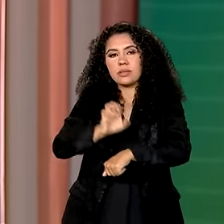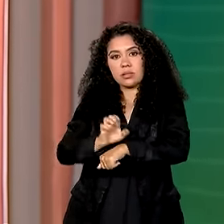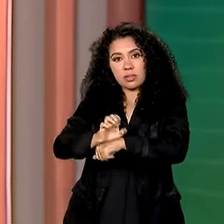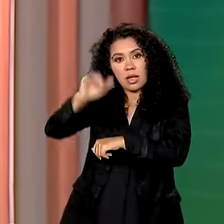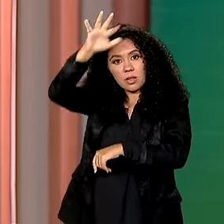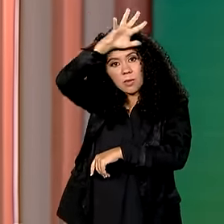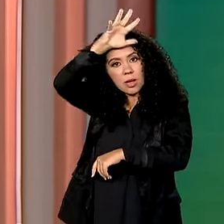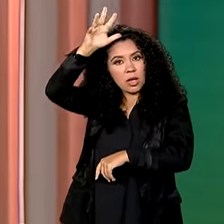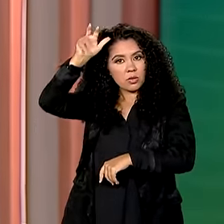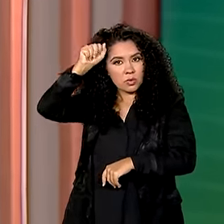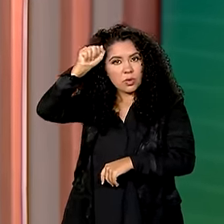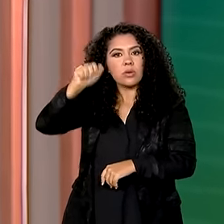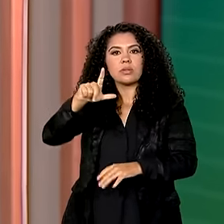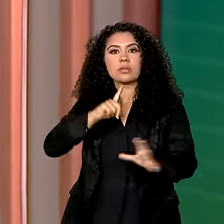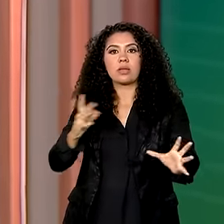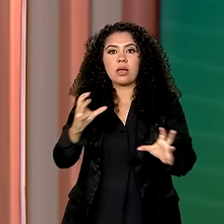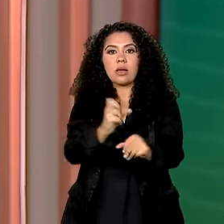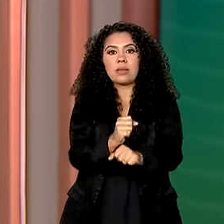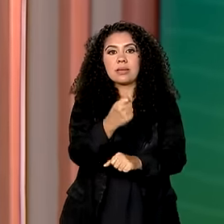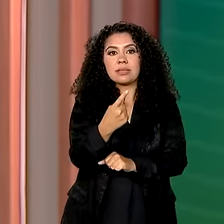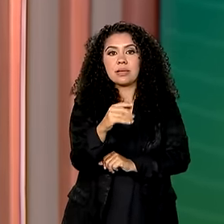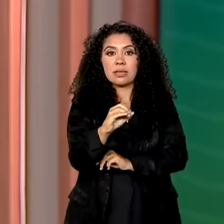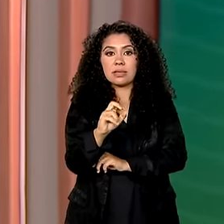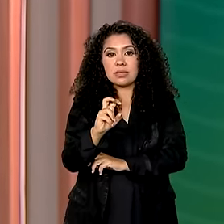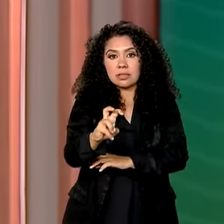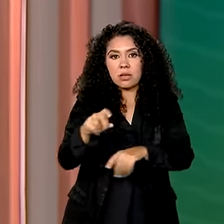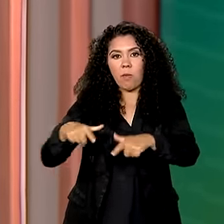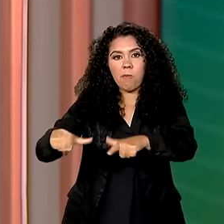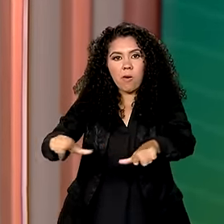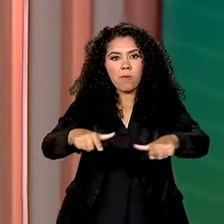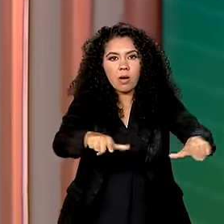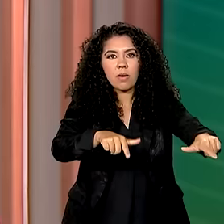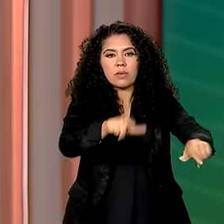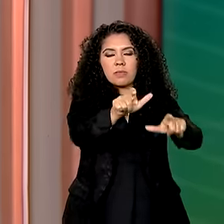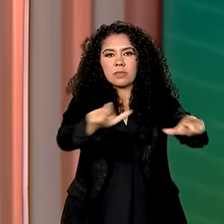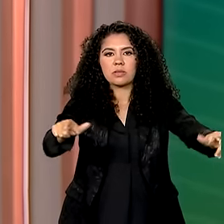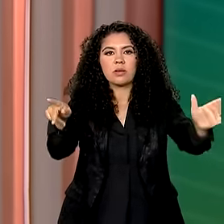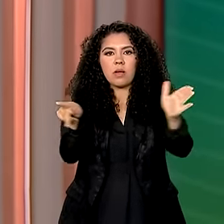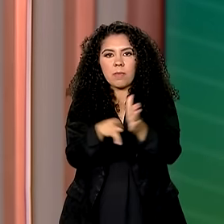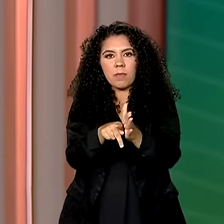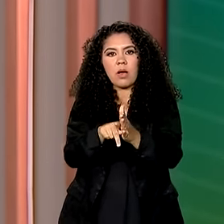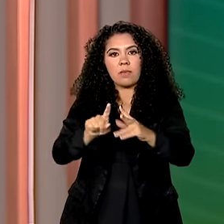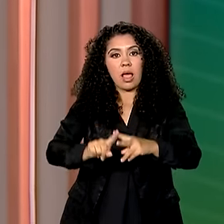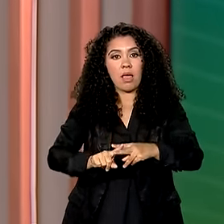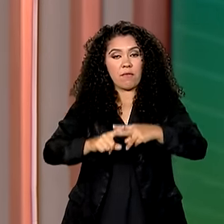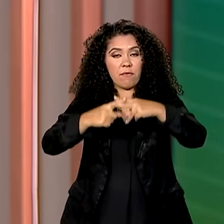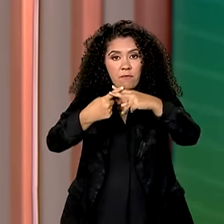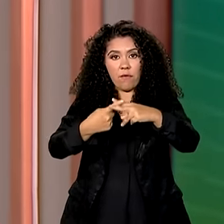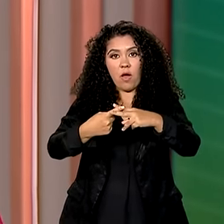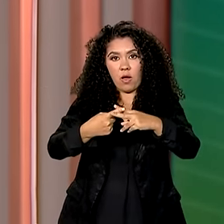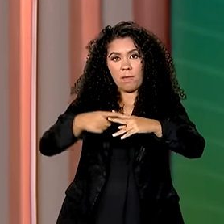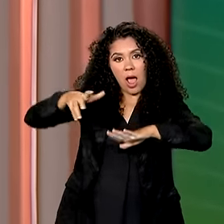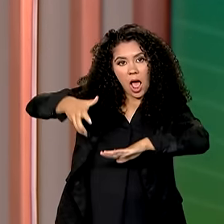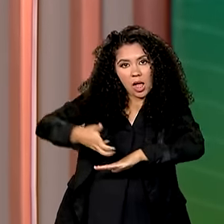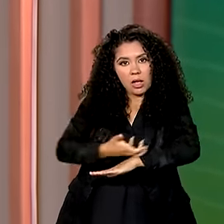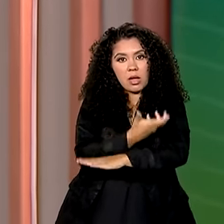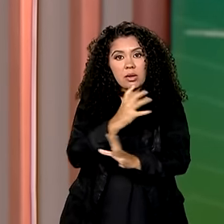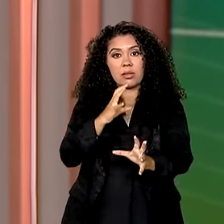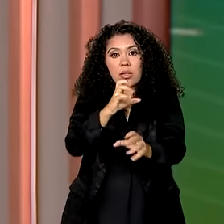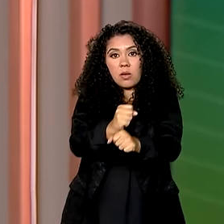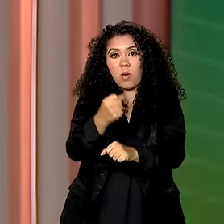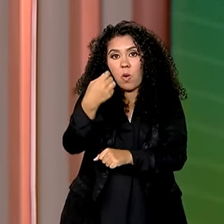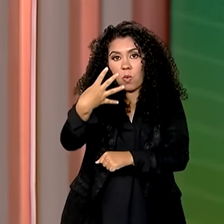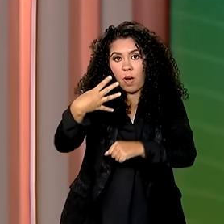INCRA entregou 105 títulos de domínio a beneficiários da reforma agrária no Estado. A ação contemplou quatro assentamentos